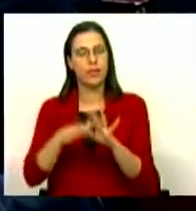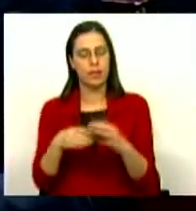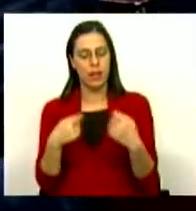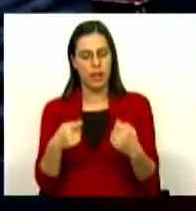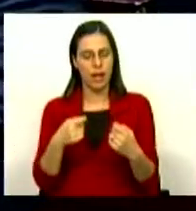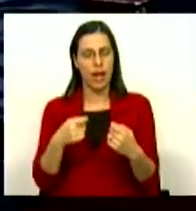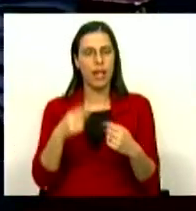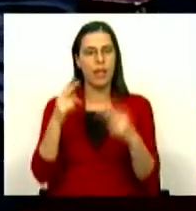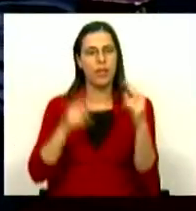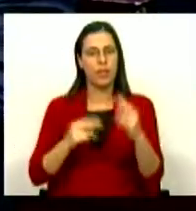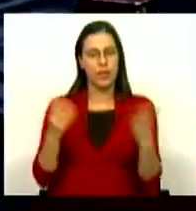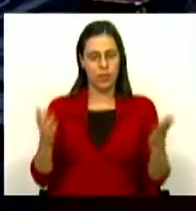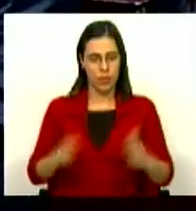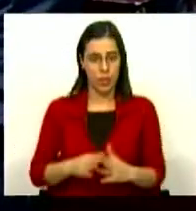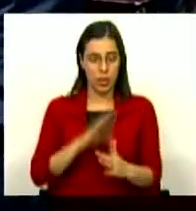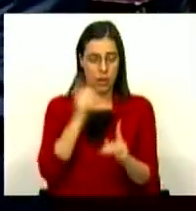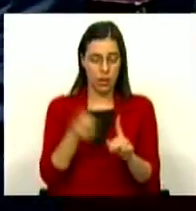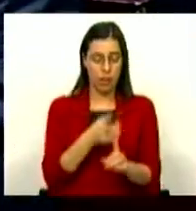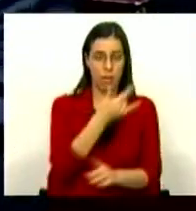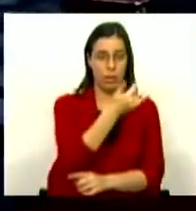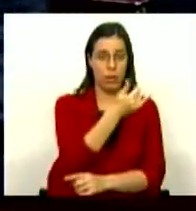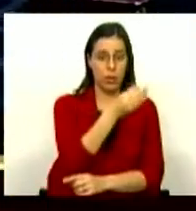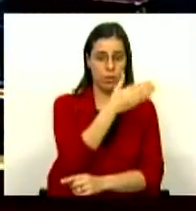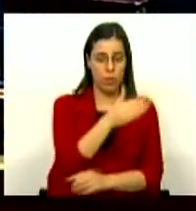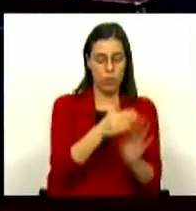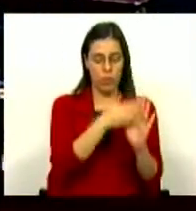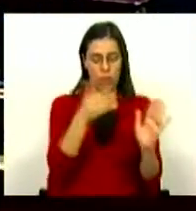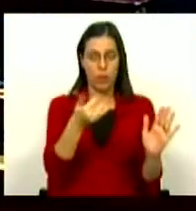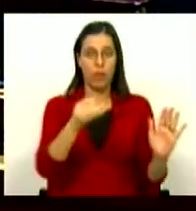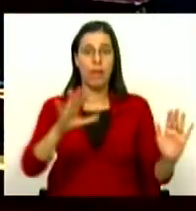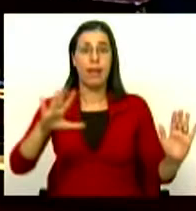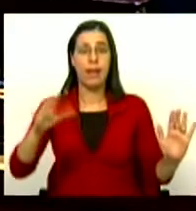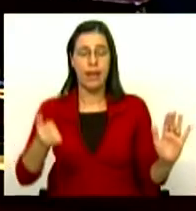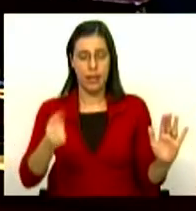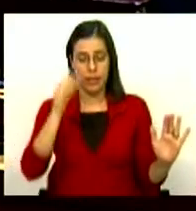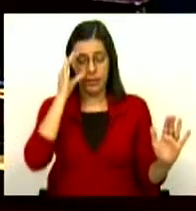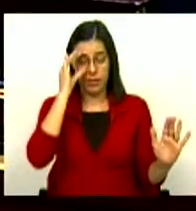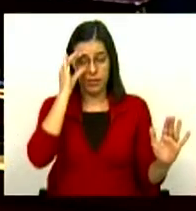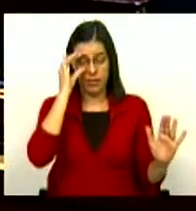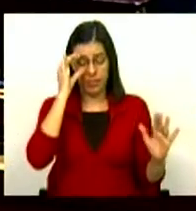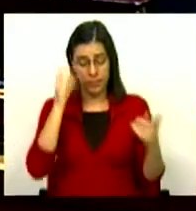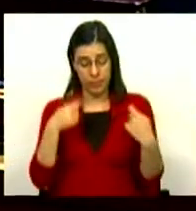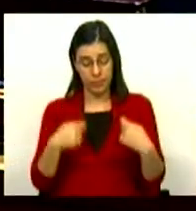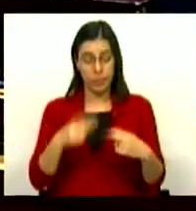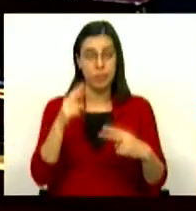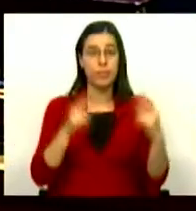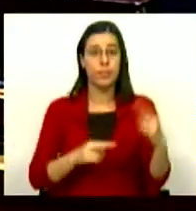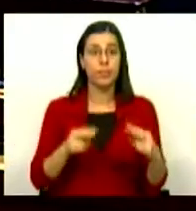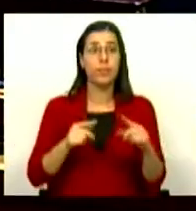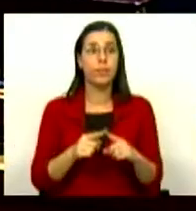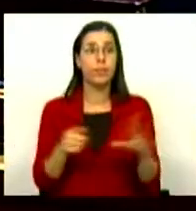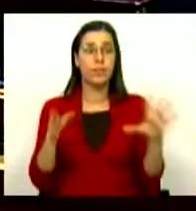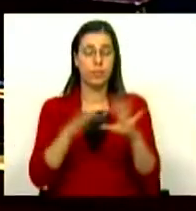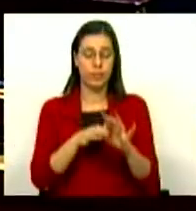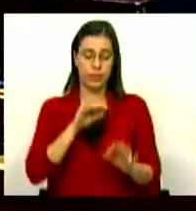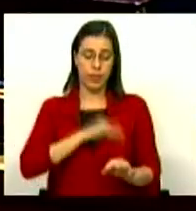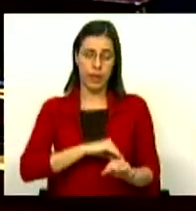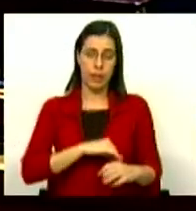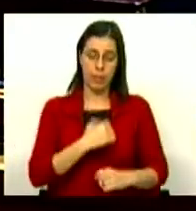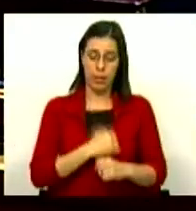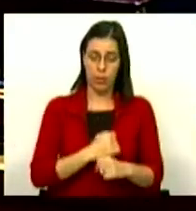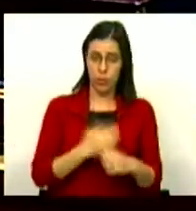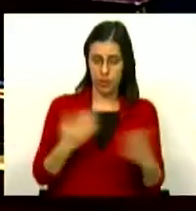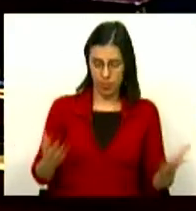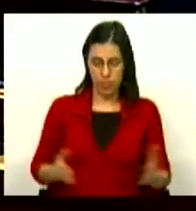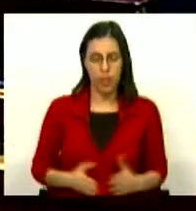fiscal. Entre 2011 e 2015, a carga fiscal sobre os rendimentos do trabalho